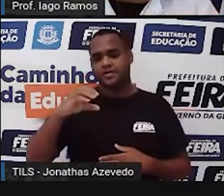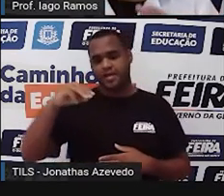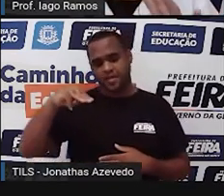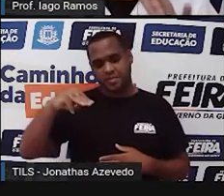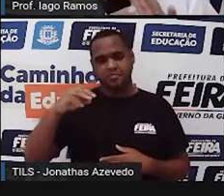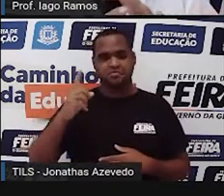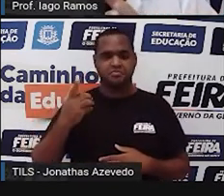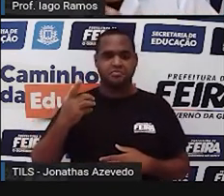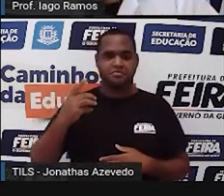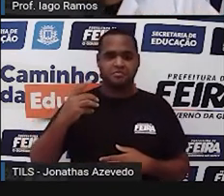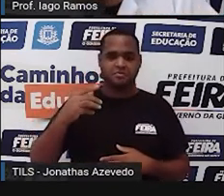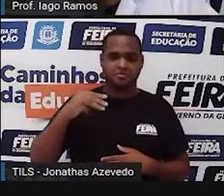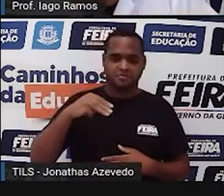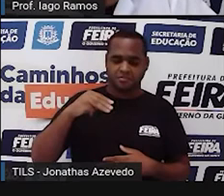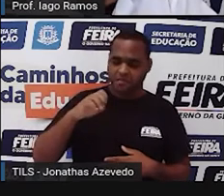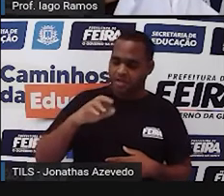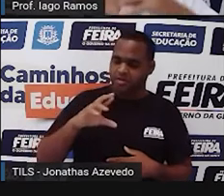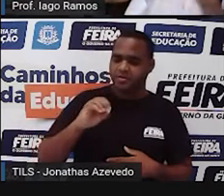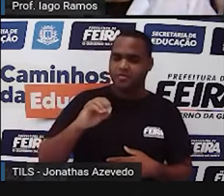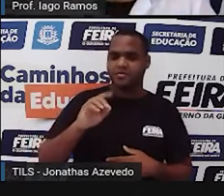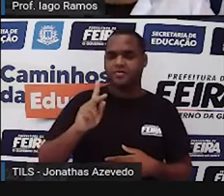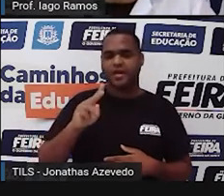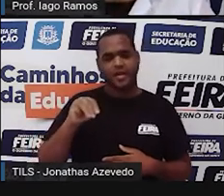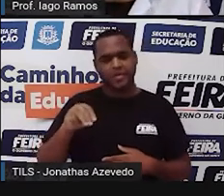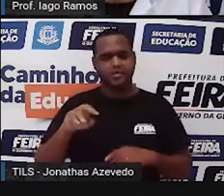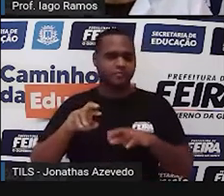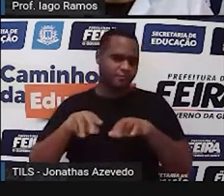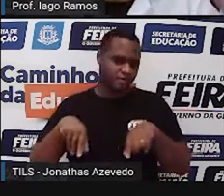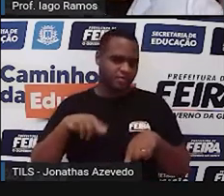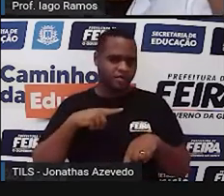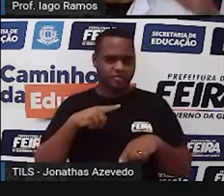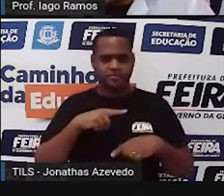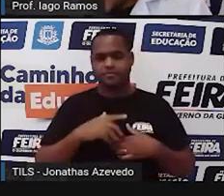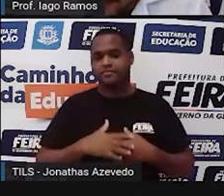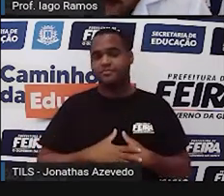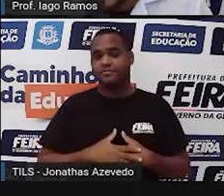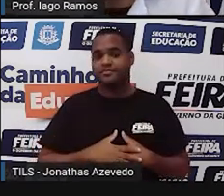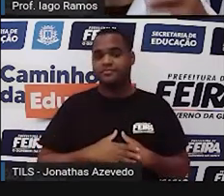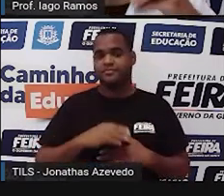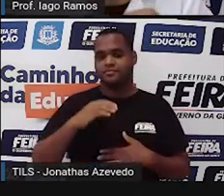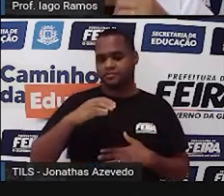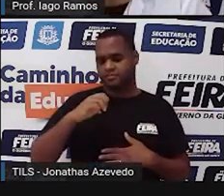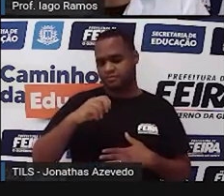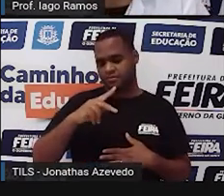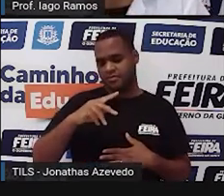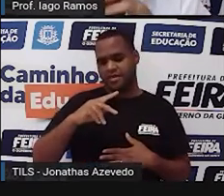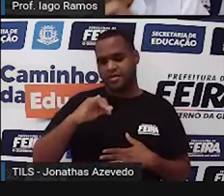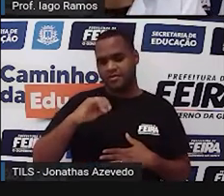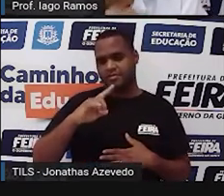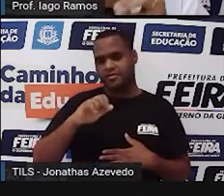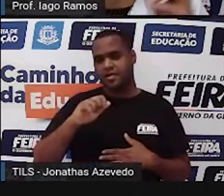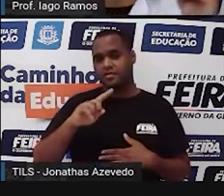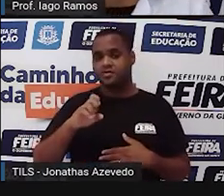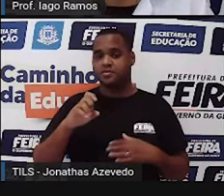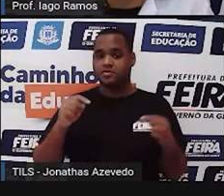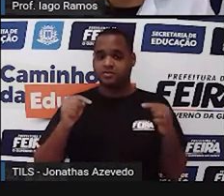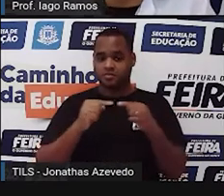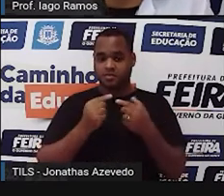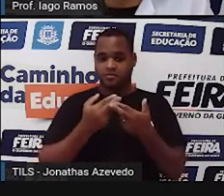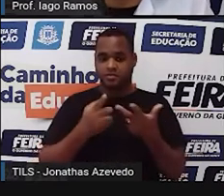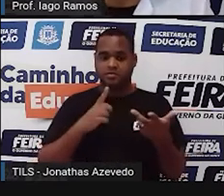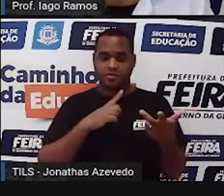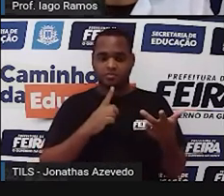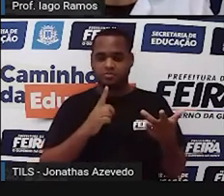tem o metro, tem o quilômetro e tem outras, tá? A capacidade, a medida capacidade, também tem as suas